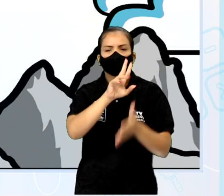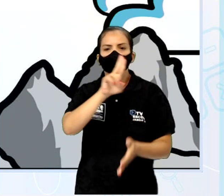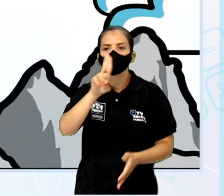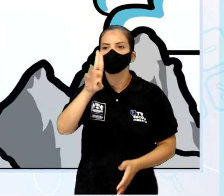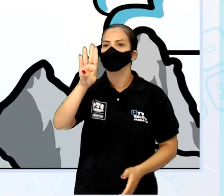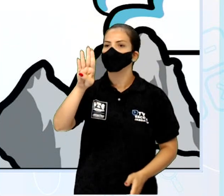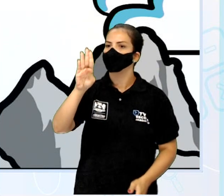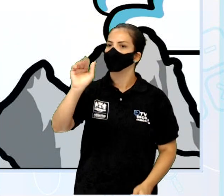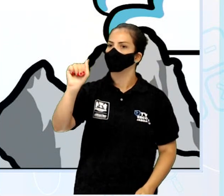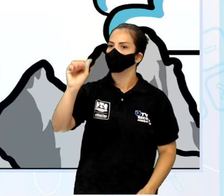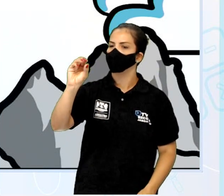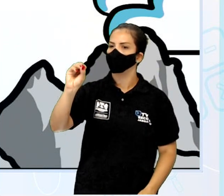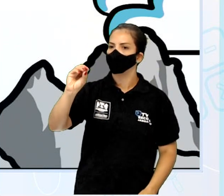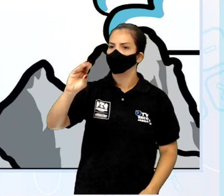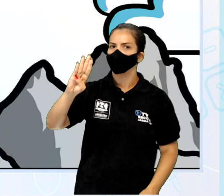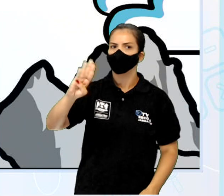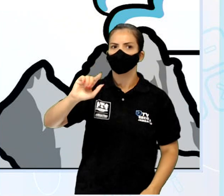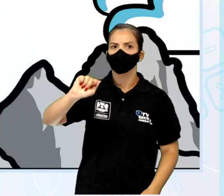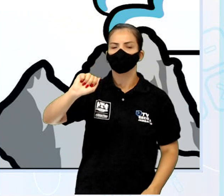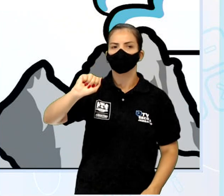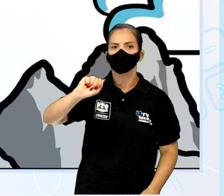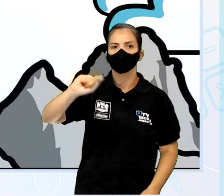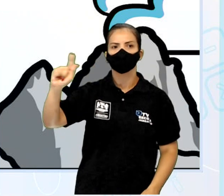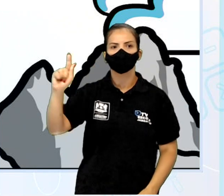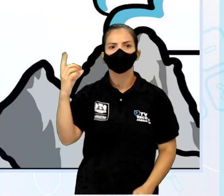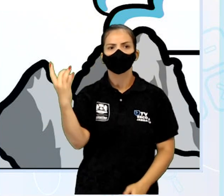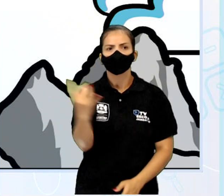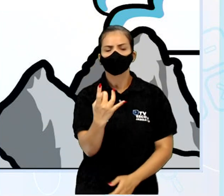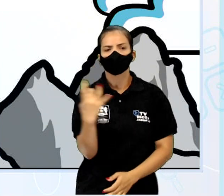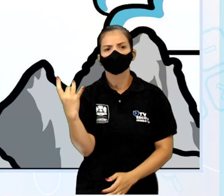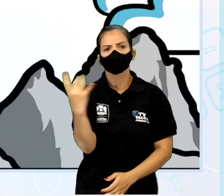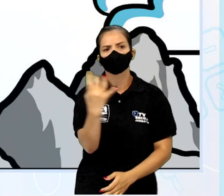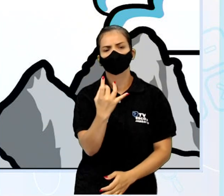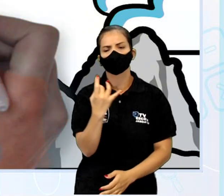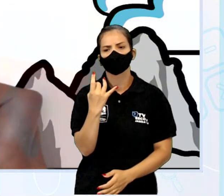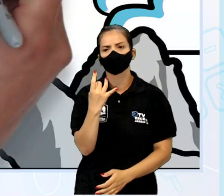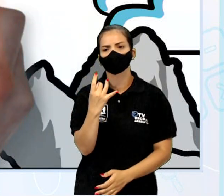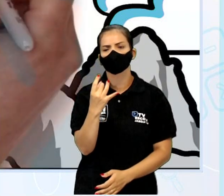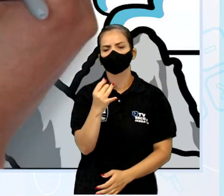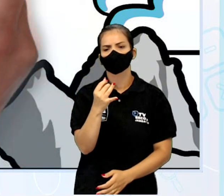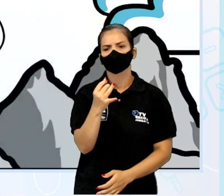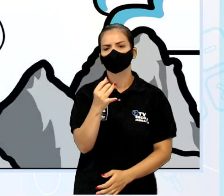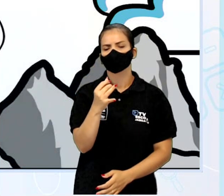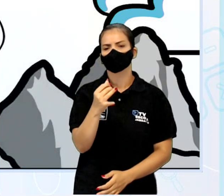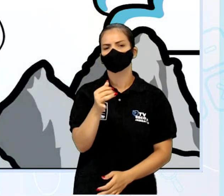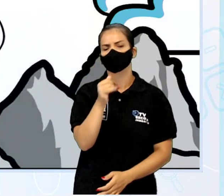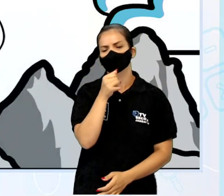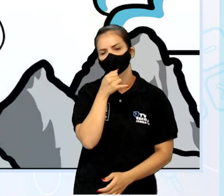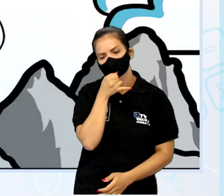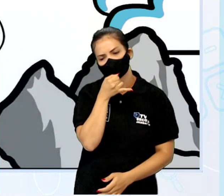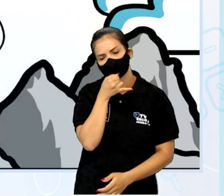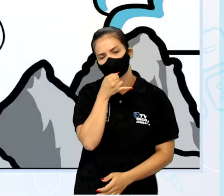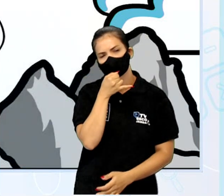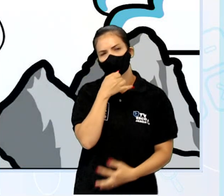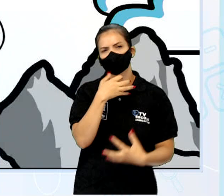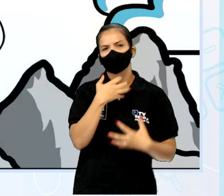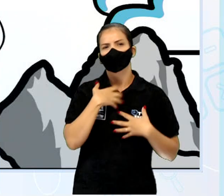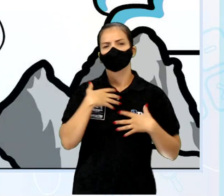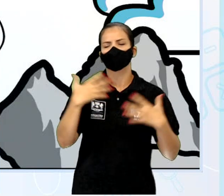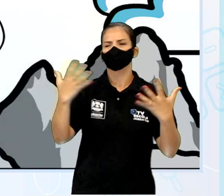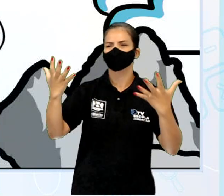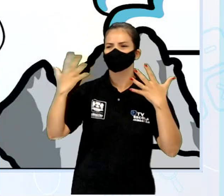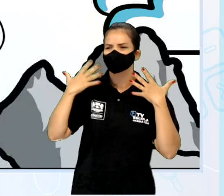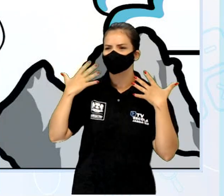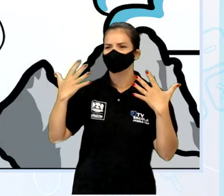Sozinho no solo, o Balba não estava feliz. Que calor! Ele